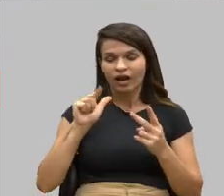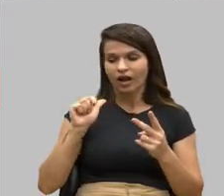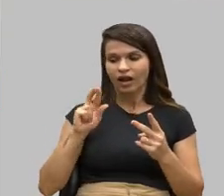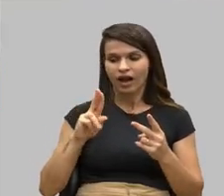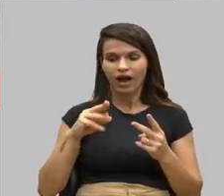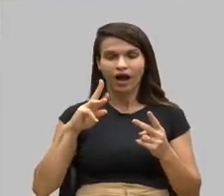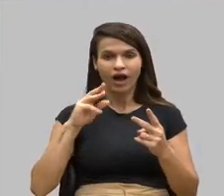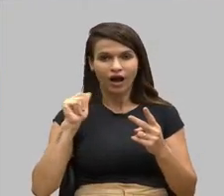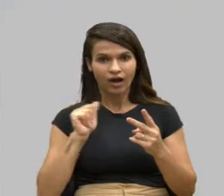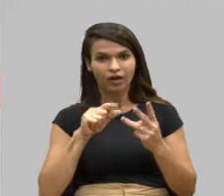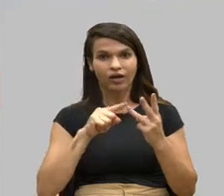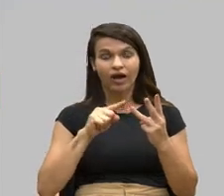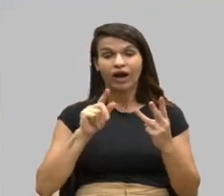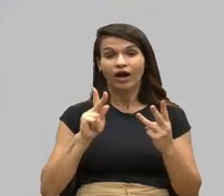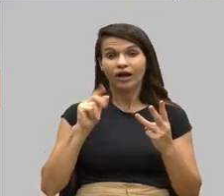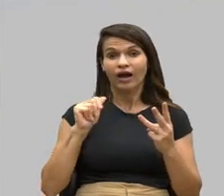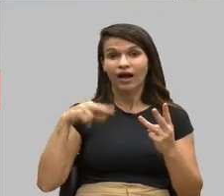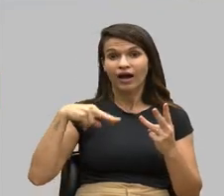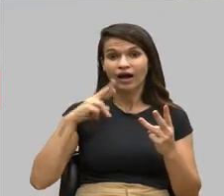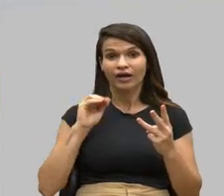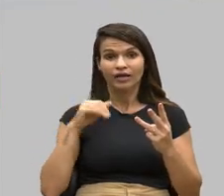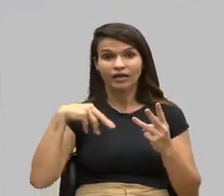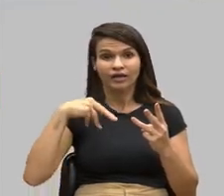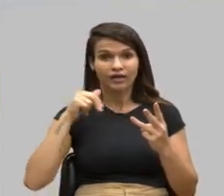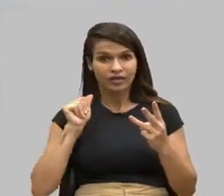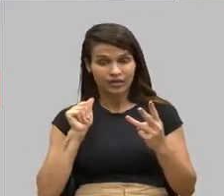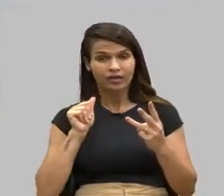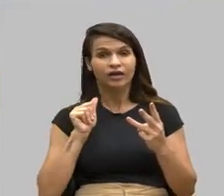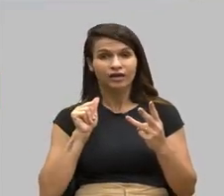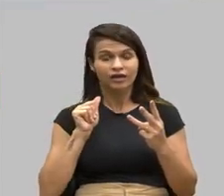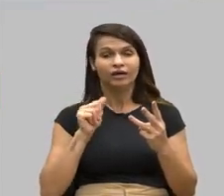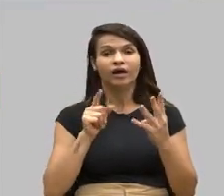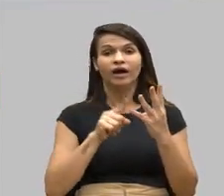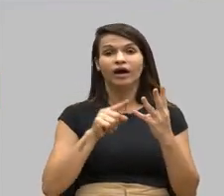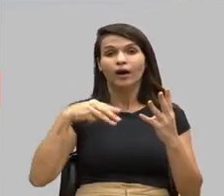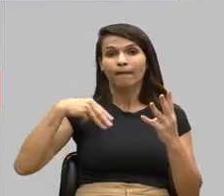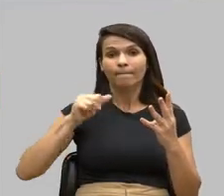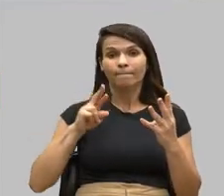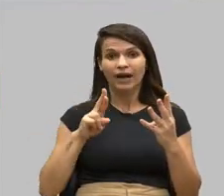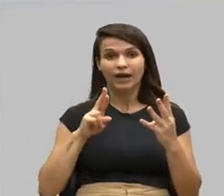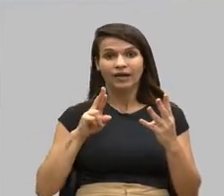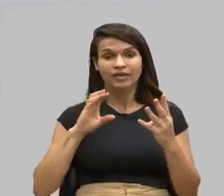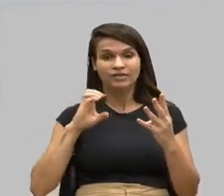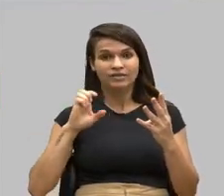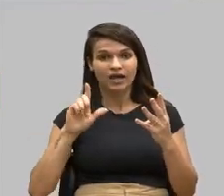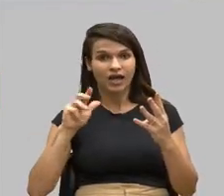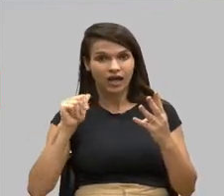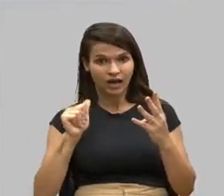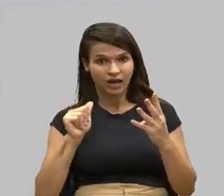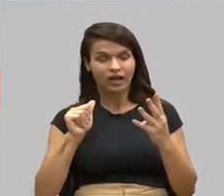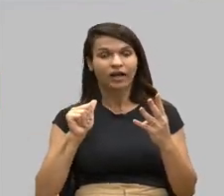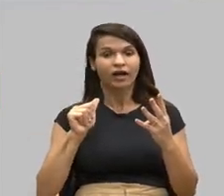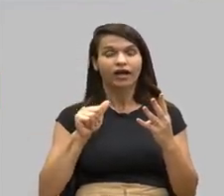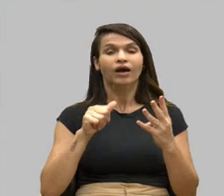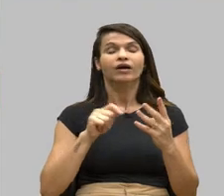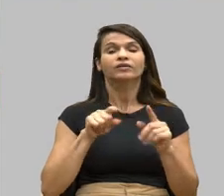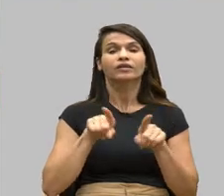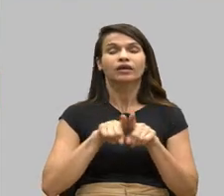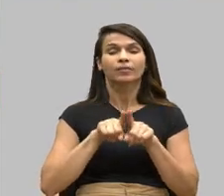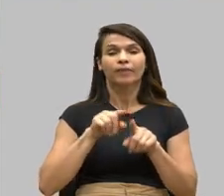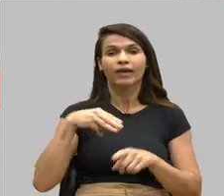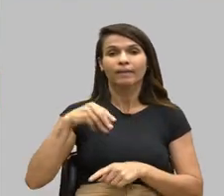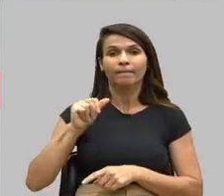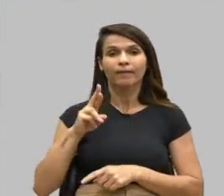Baeta Neves, a Karina Nonato Piquenturo Domingues, a Marcela Borges Mustefarga, a Marcia Cristina